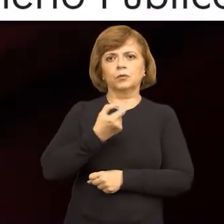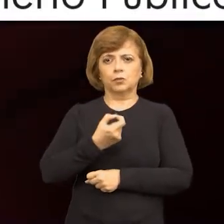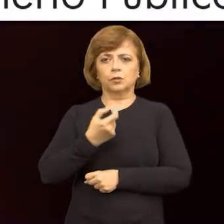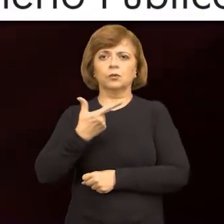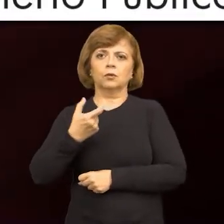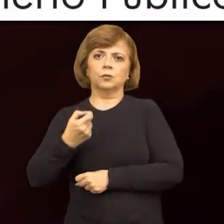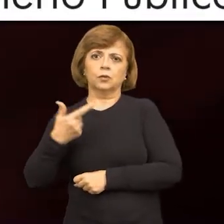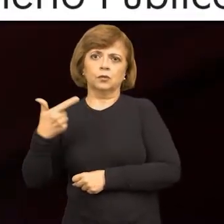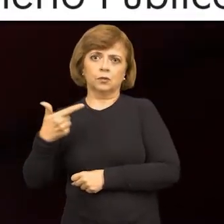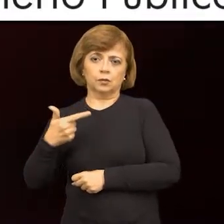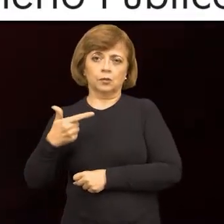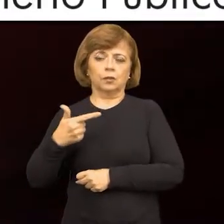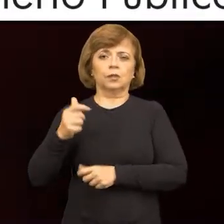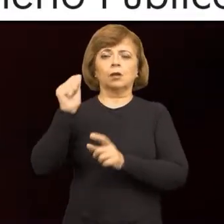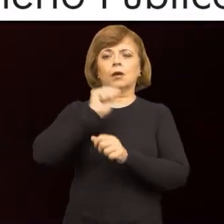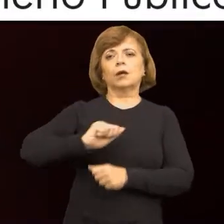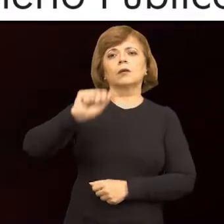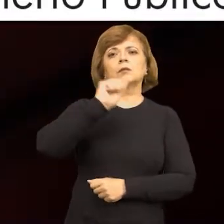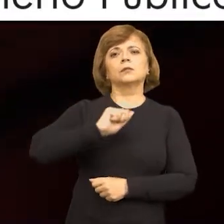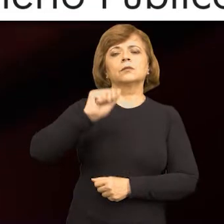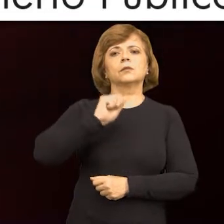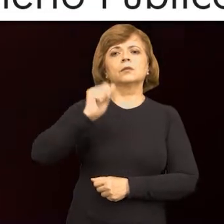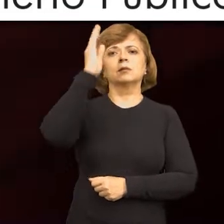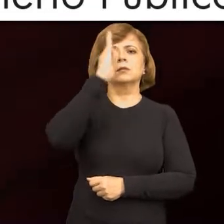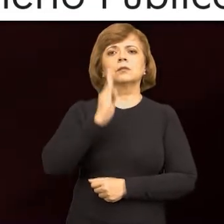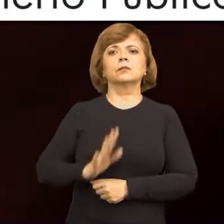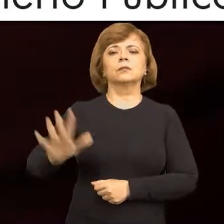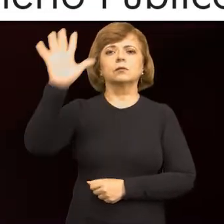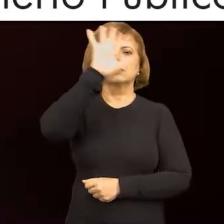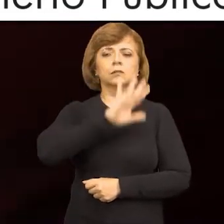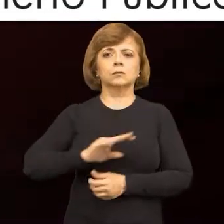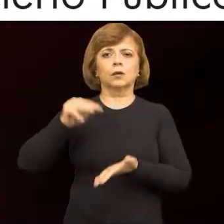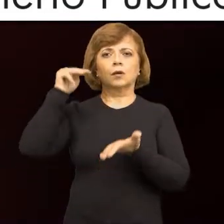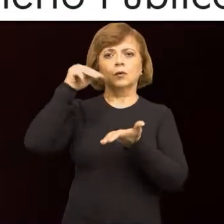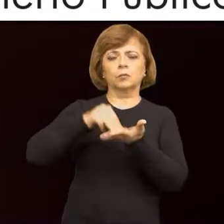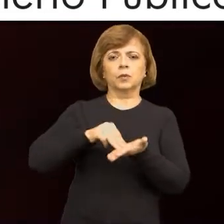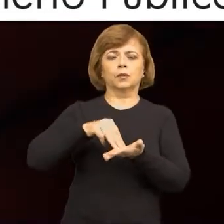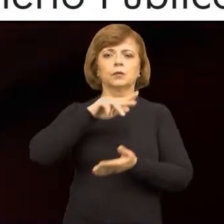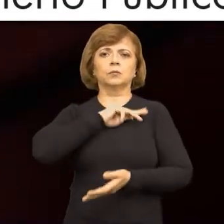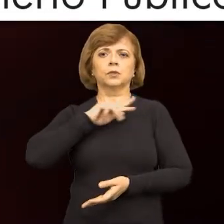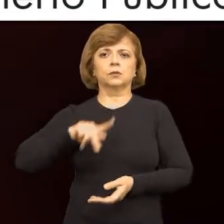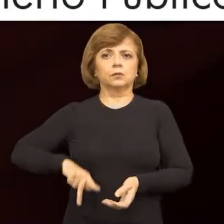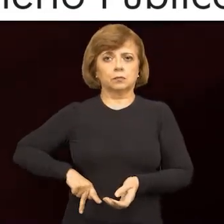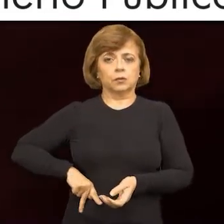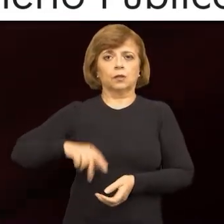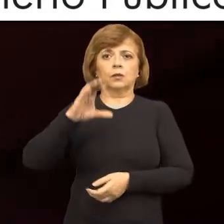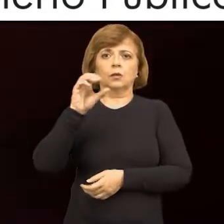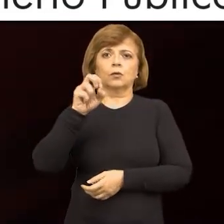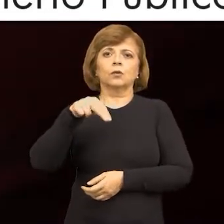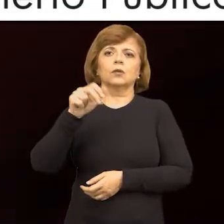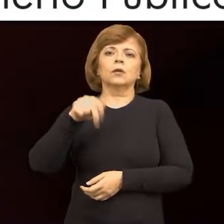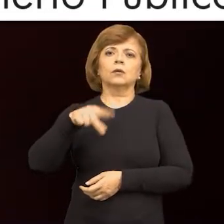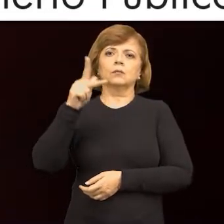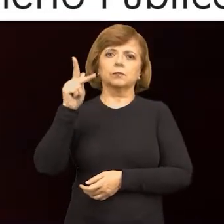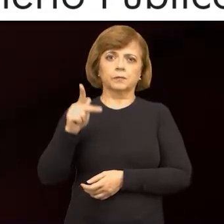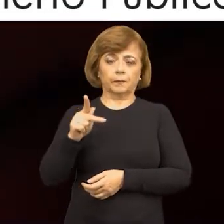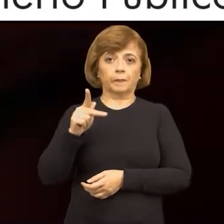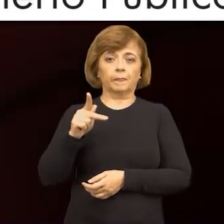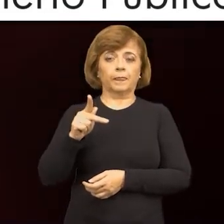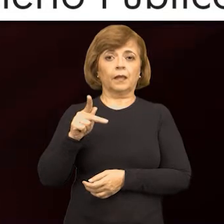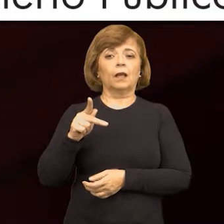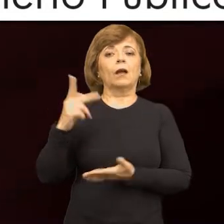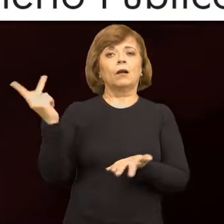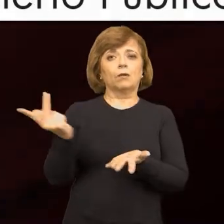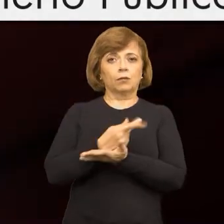da Associação Nacional dos Membros do Ministério Público, CONAMP. O evento foi realizado no dia